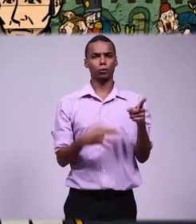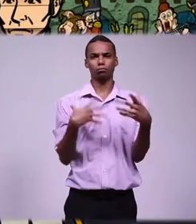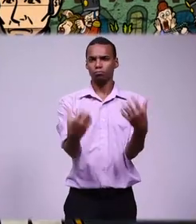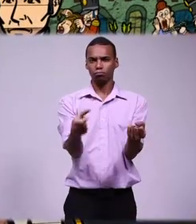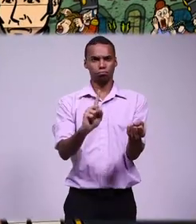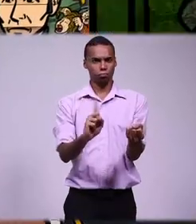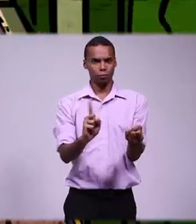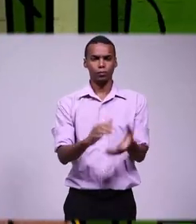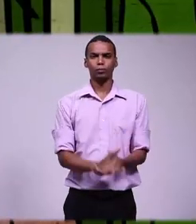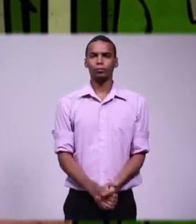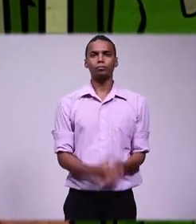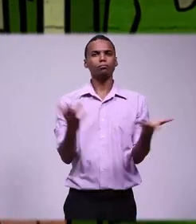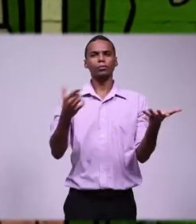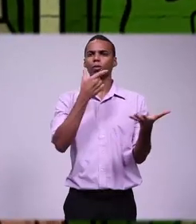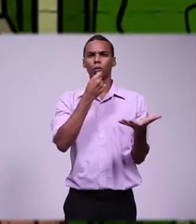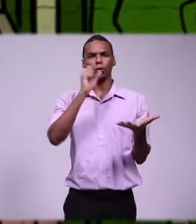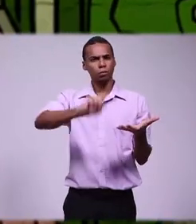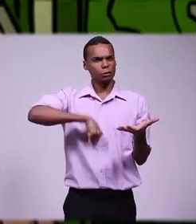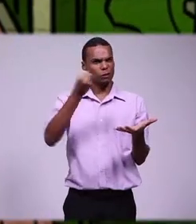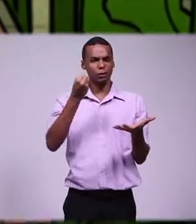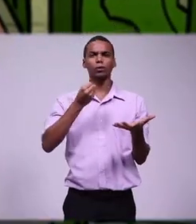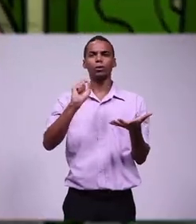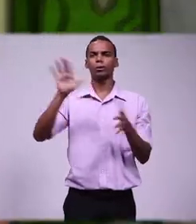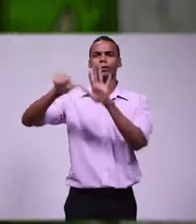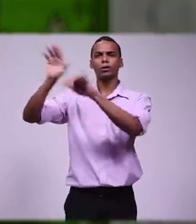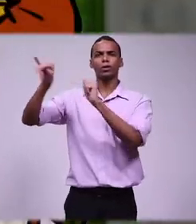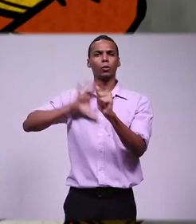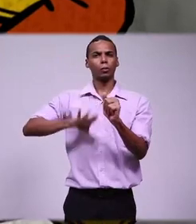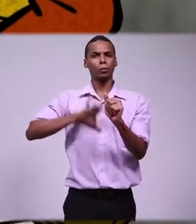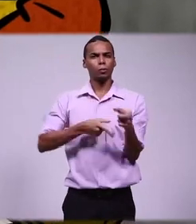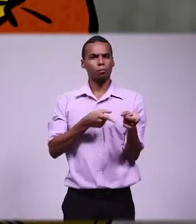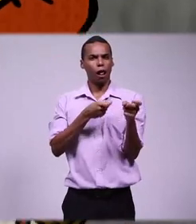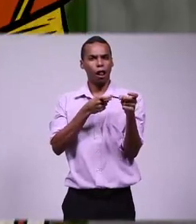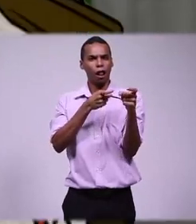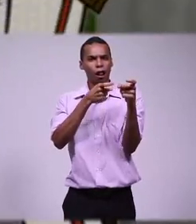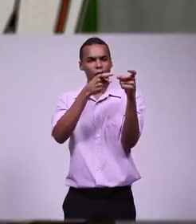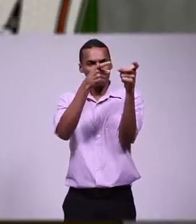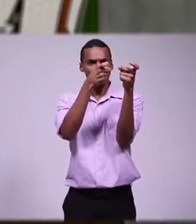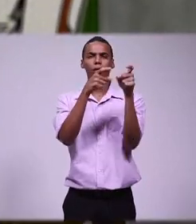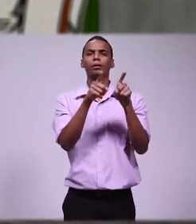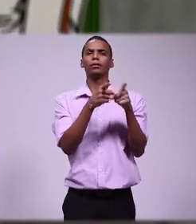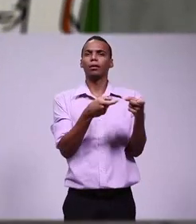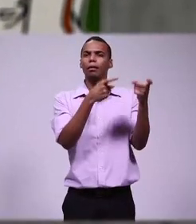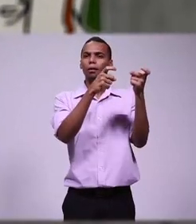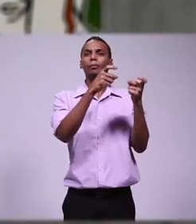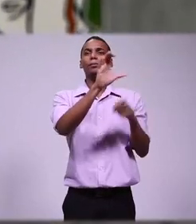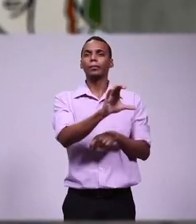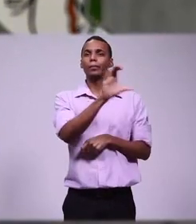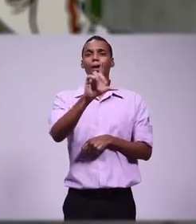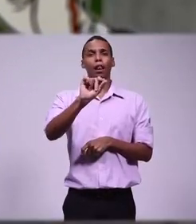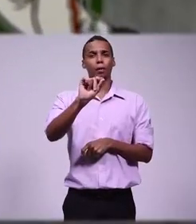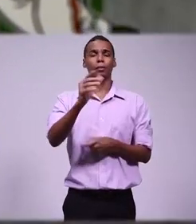comandantes brasileiros. Ele revidou, liderando homens portugueses em ataques a quartéis e ao Convento da Lapa. No dia